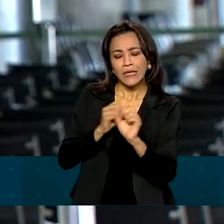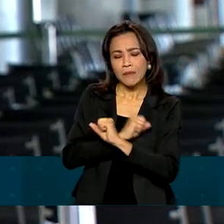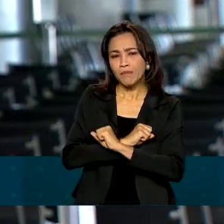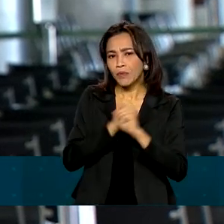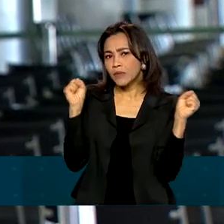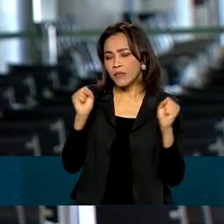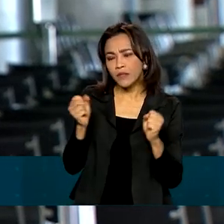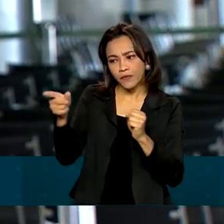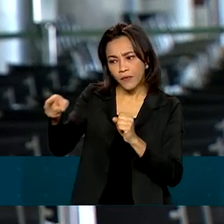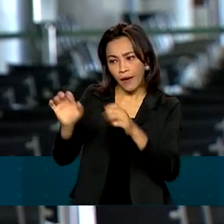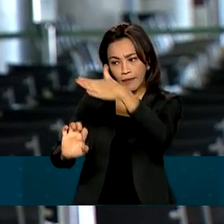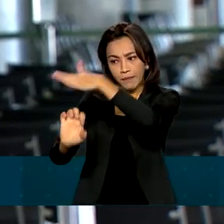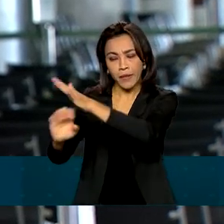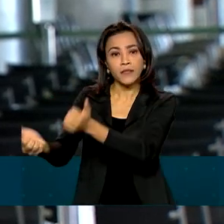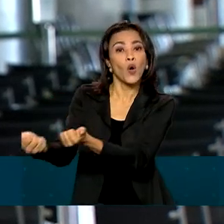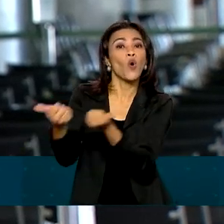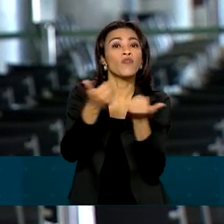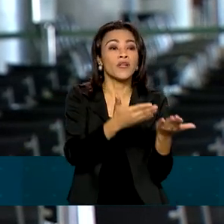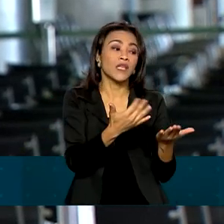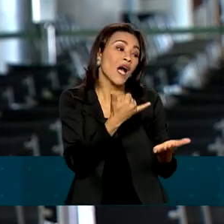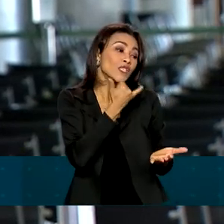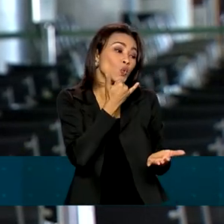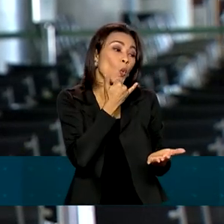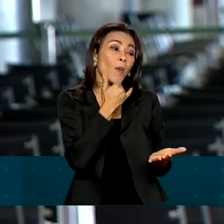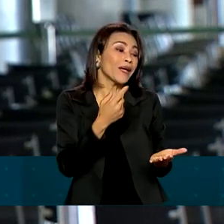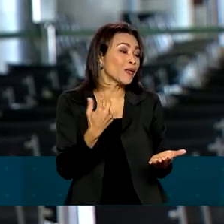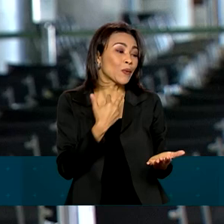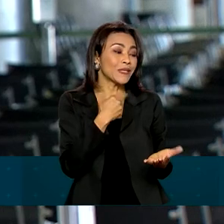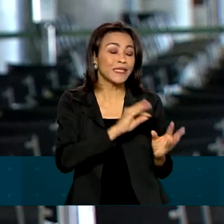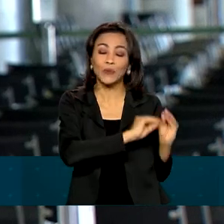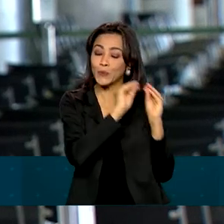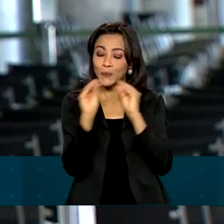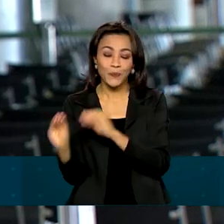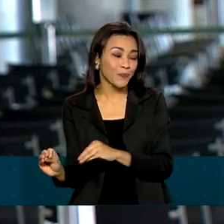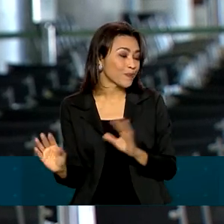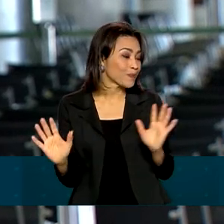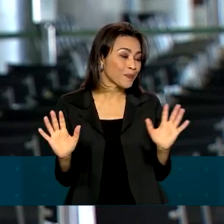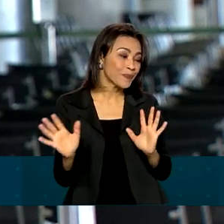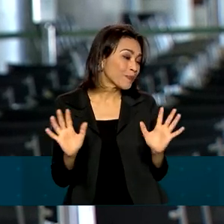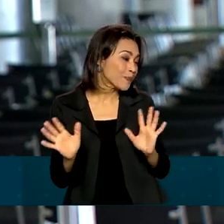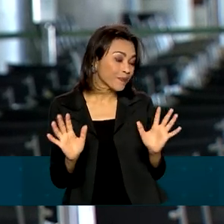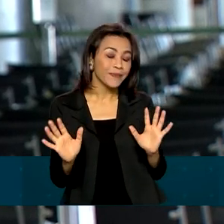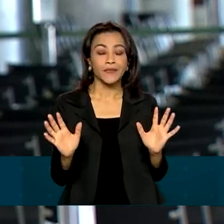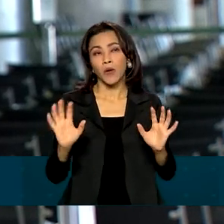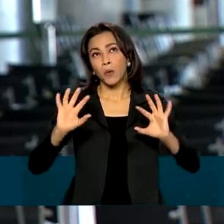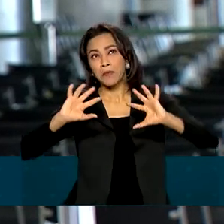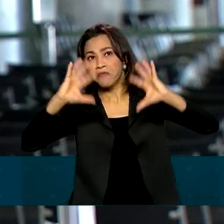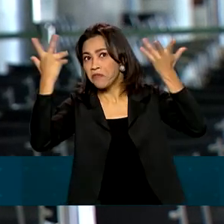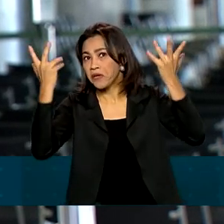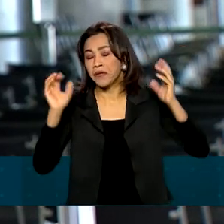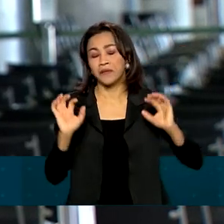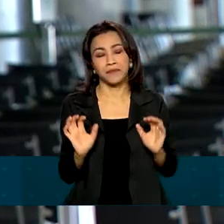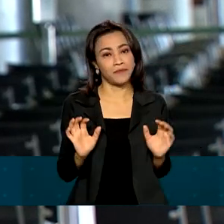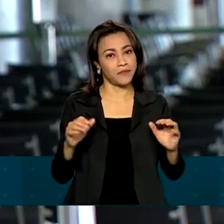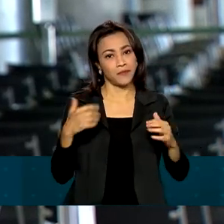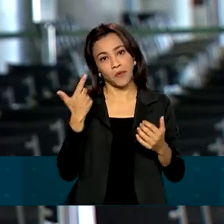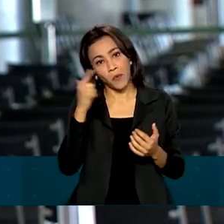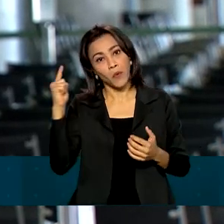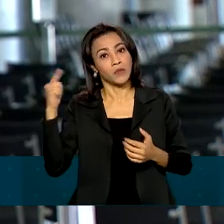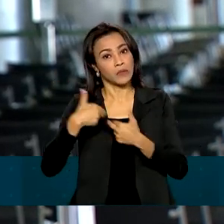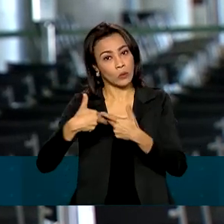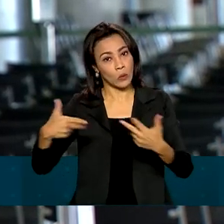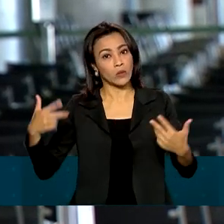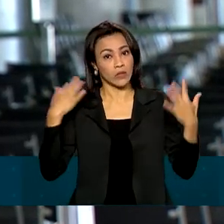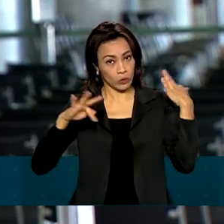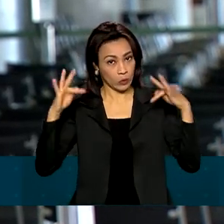prestador oferecer essa remarcação. O mesmo acontece se a empresa não tiver como remarcar o evento com a oferta de crédito aí